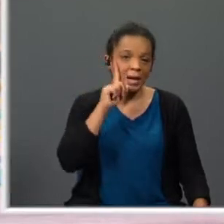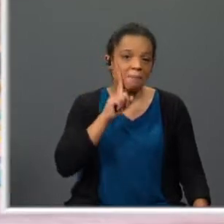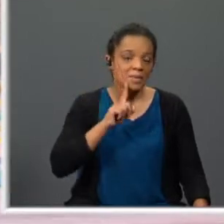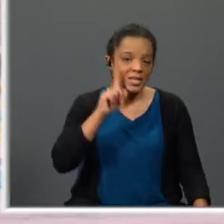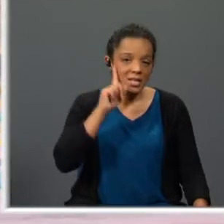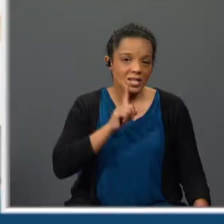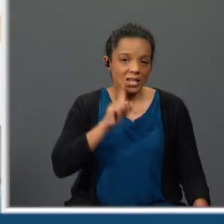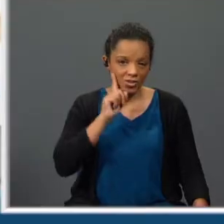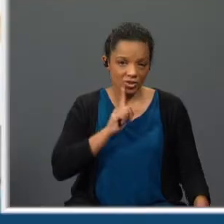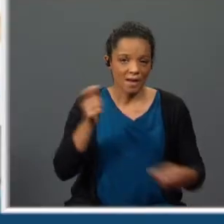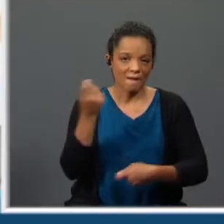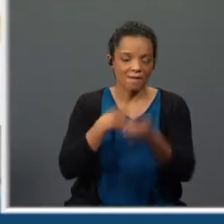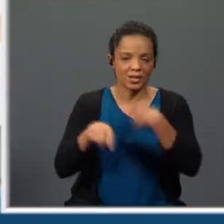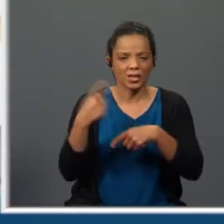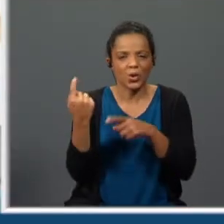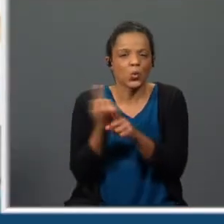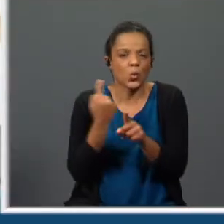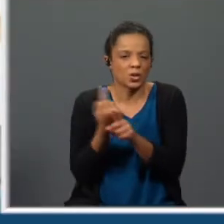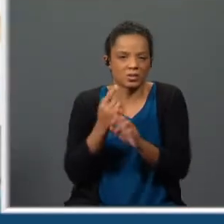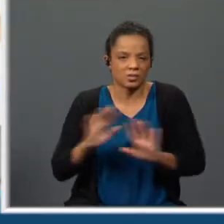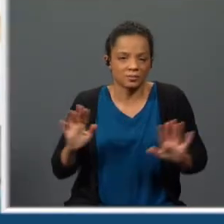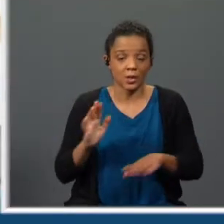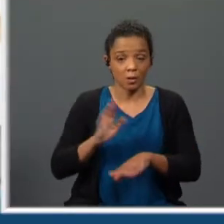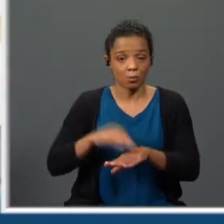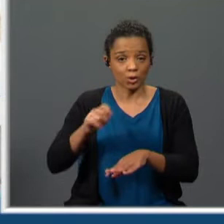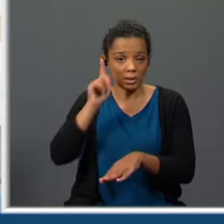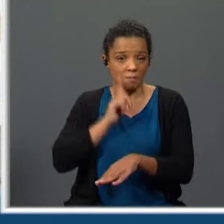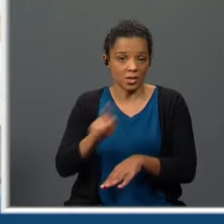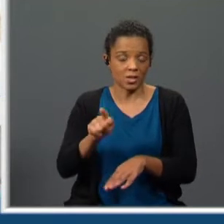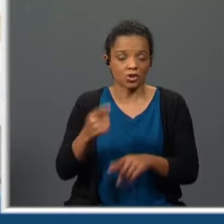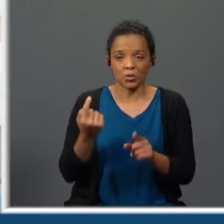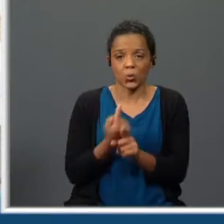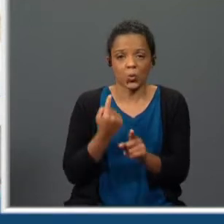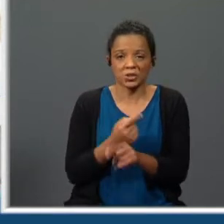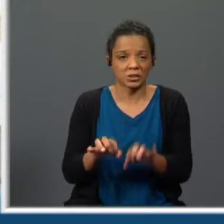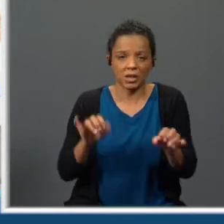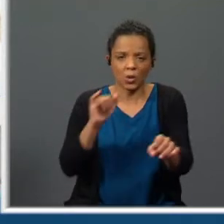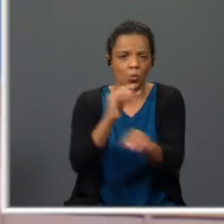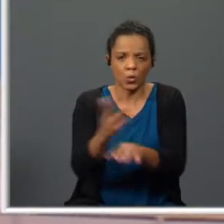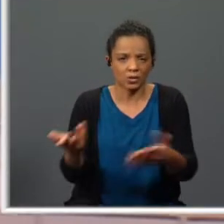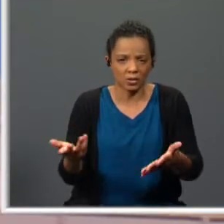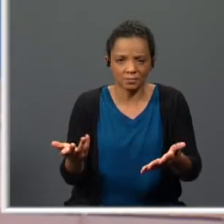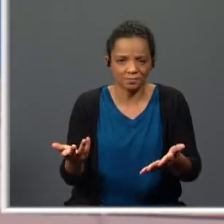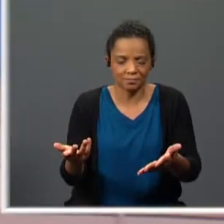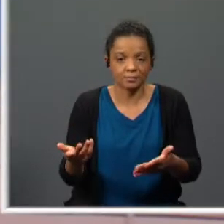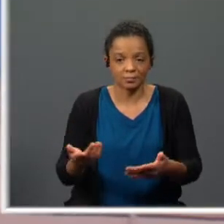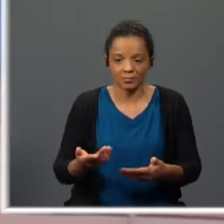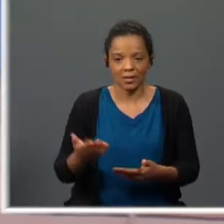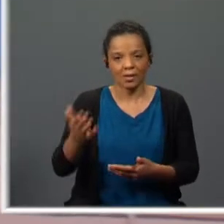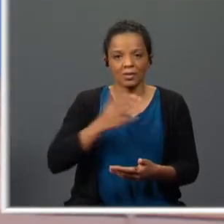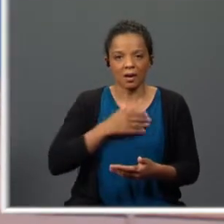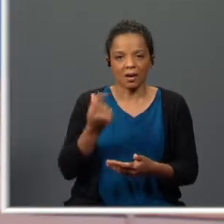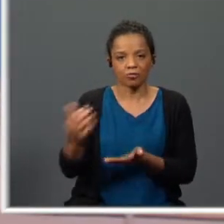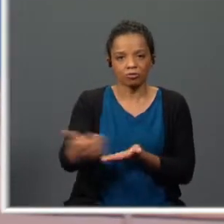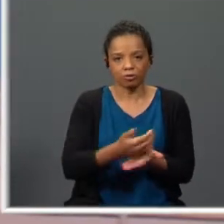mercadoria não é? era através daquelas raparigas portanto era uma mercadoria como outra qualquer que ela ganhava